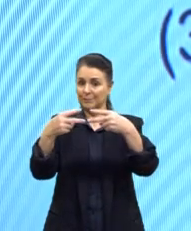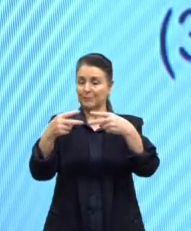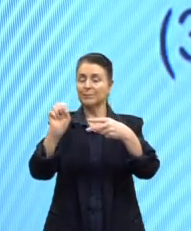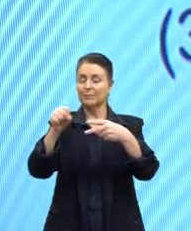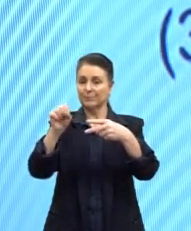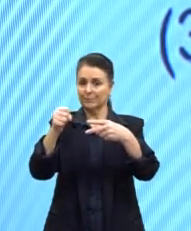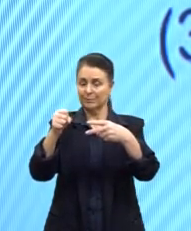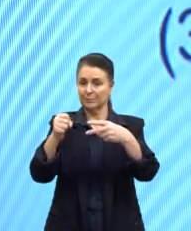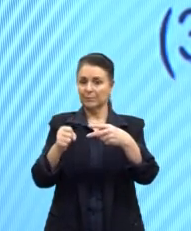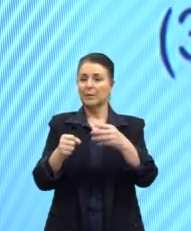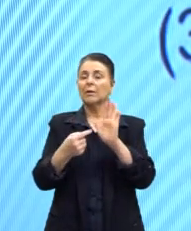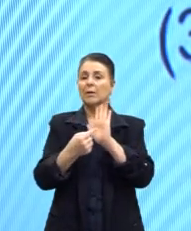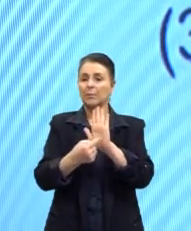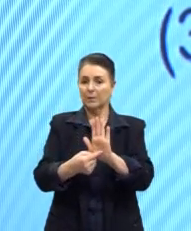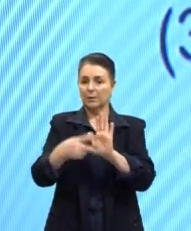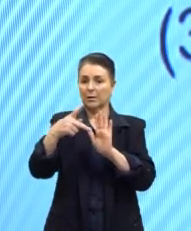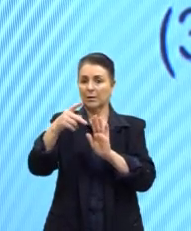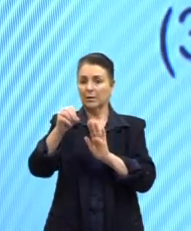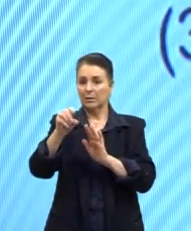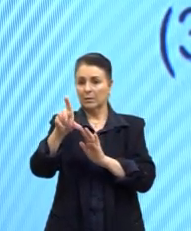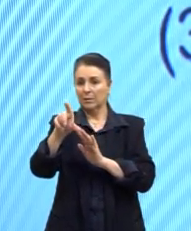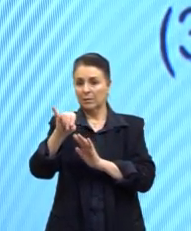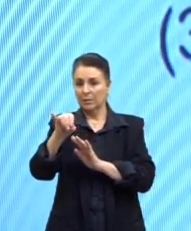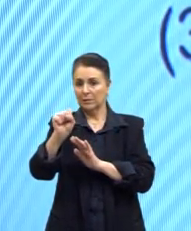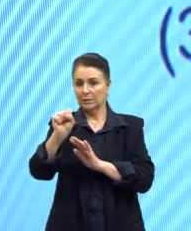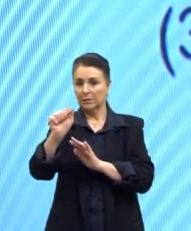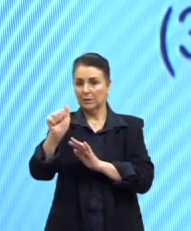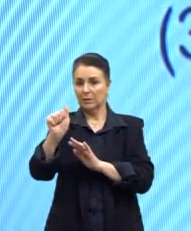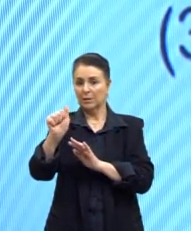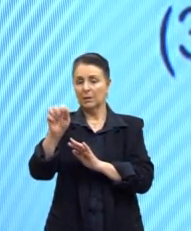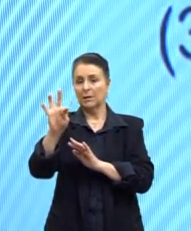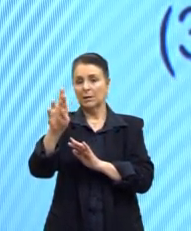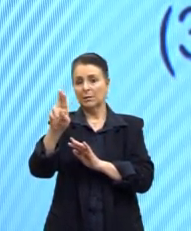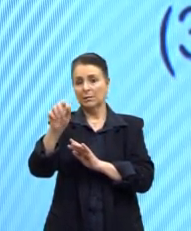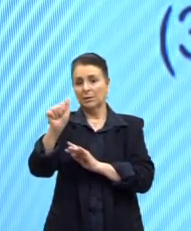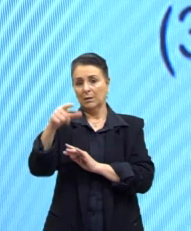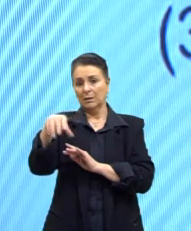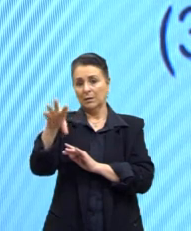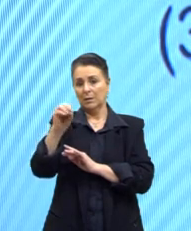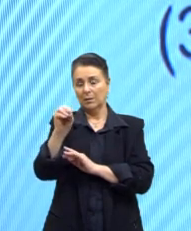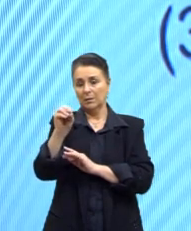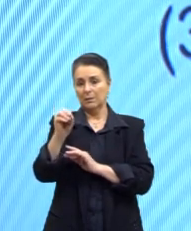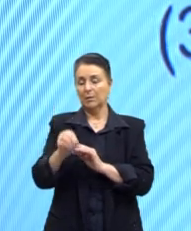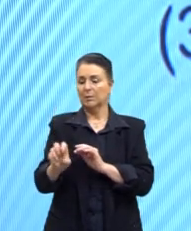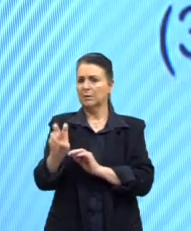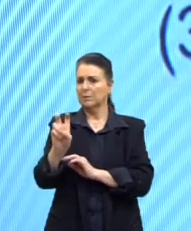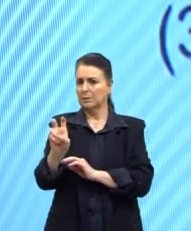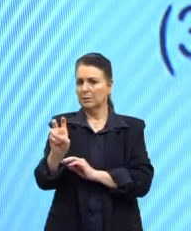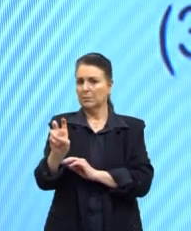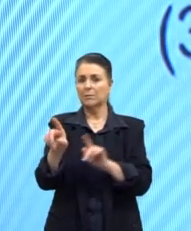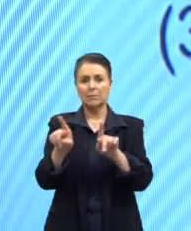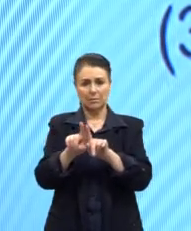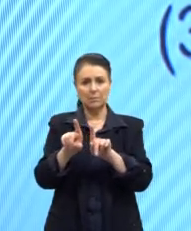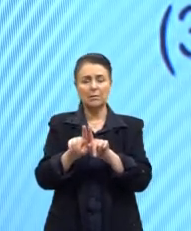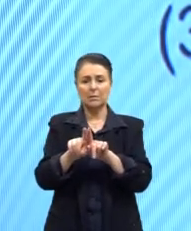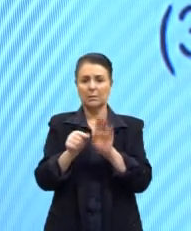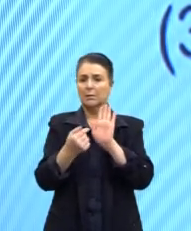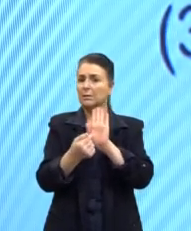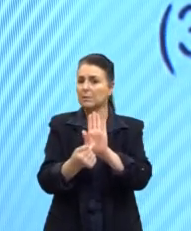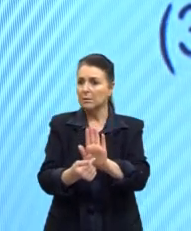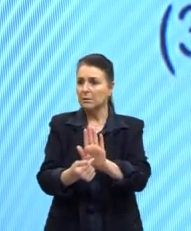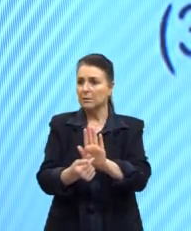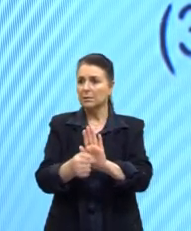sim. Apresenta poliissaturações. A 4 pode ser. Na 5 é poliissaturada? Também apresenta